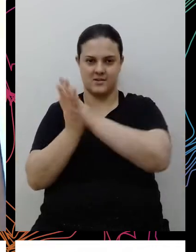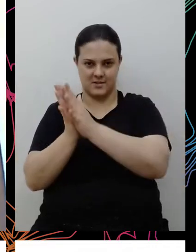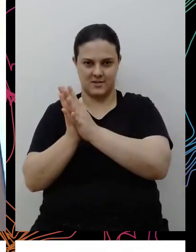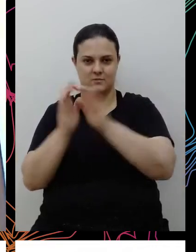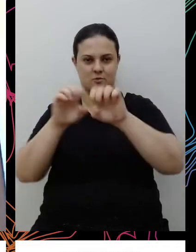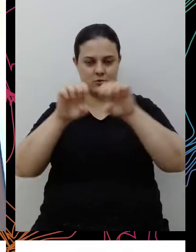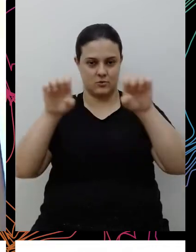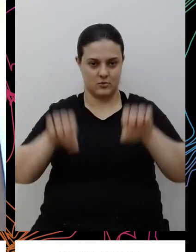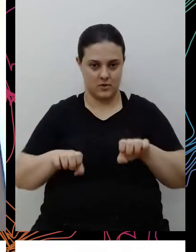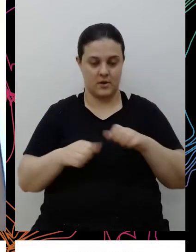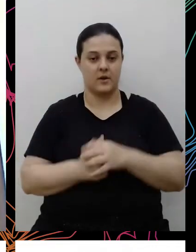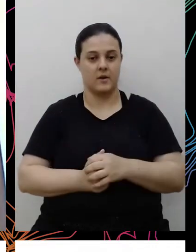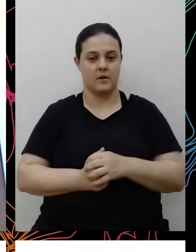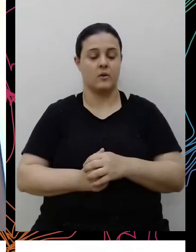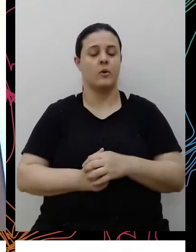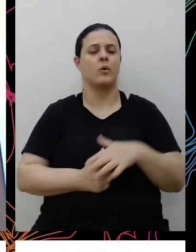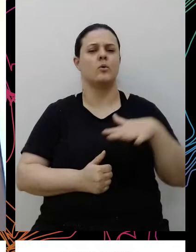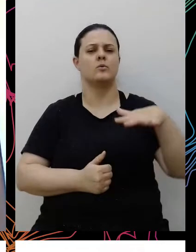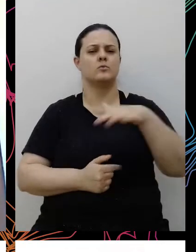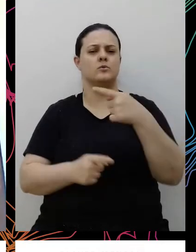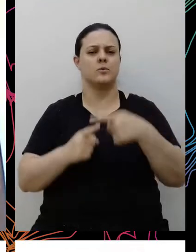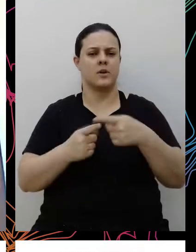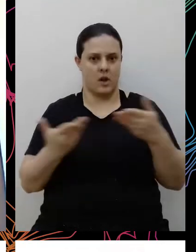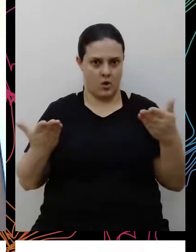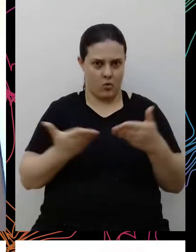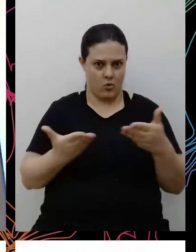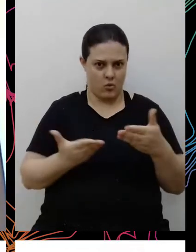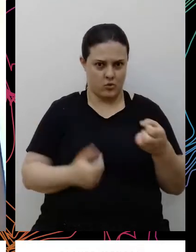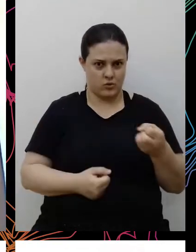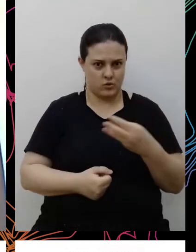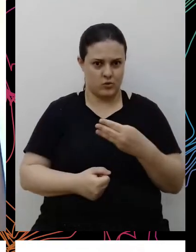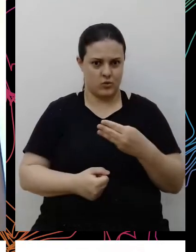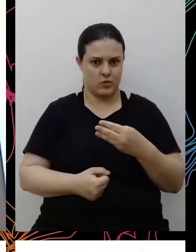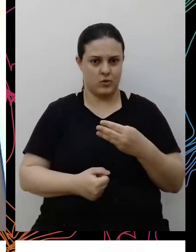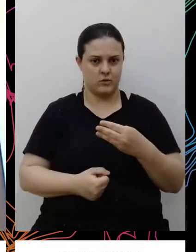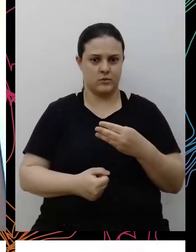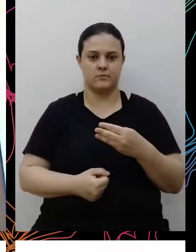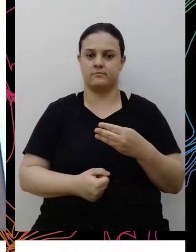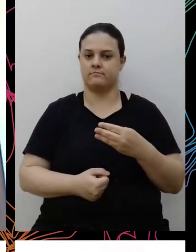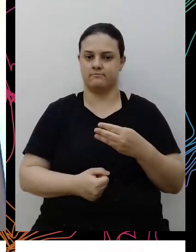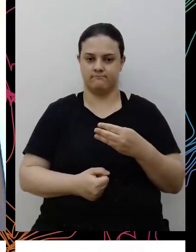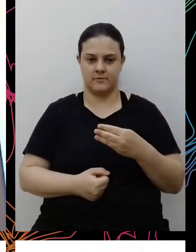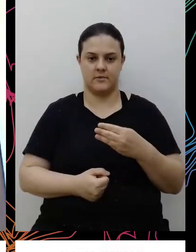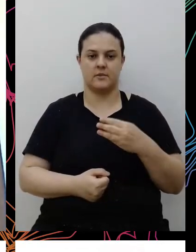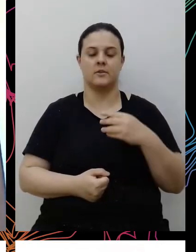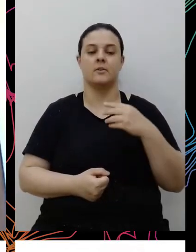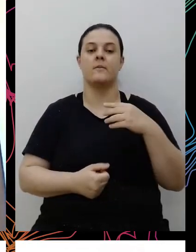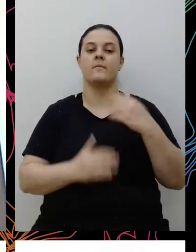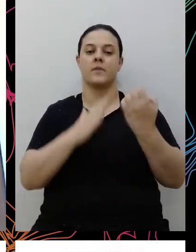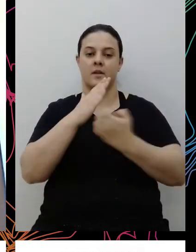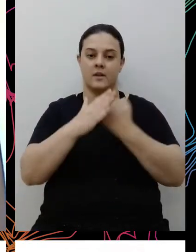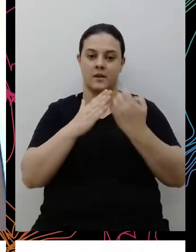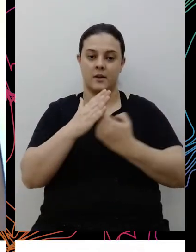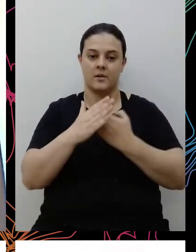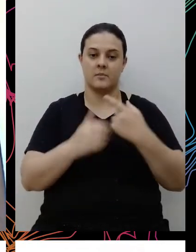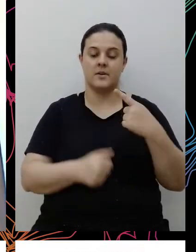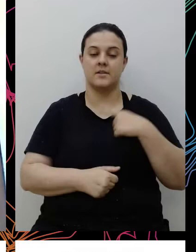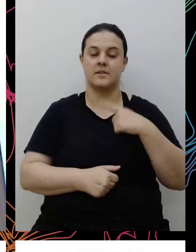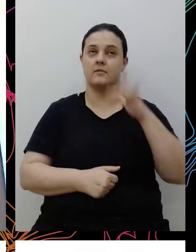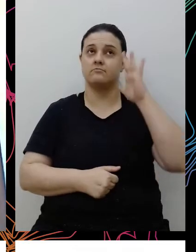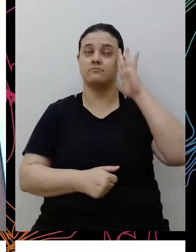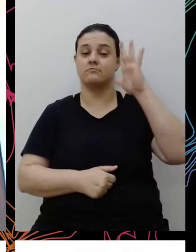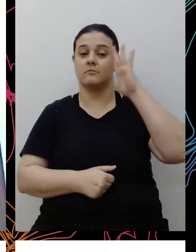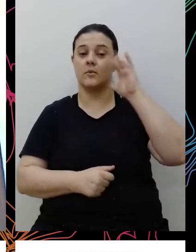E eu falo muito nessa área porque não é de hoje, né? Que as empresas aí saem de uma postura aí de filantropia, né? E